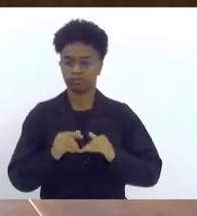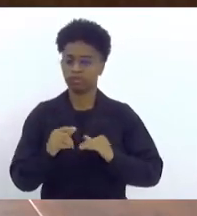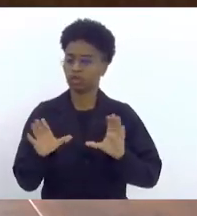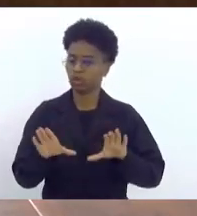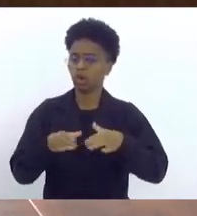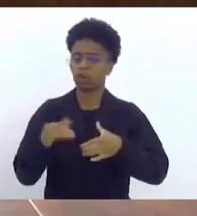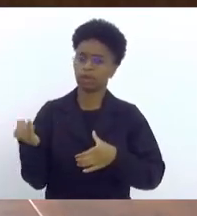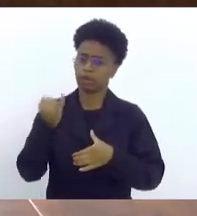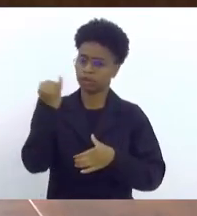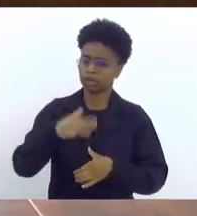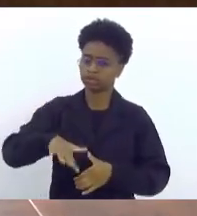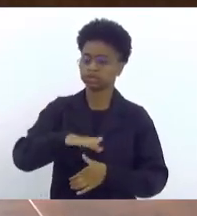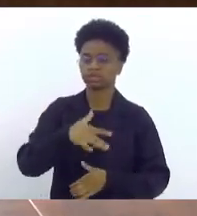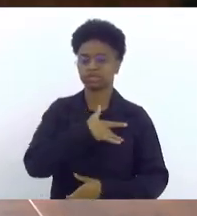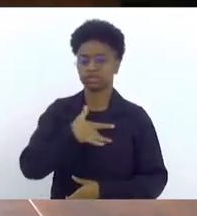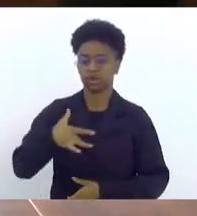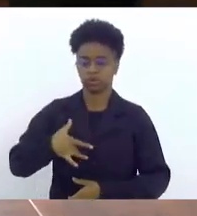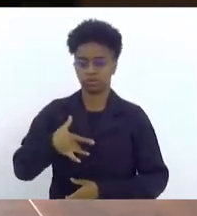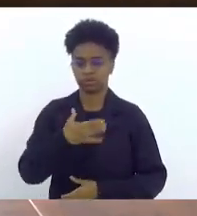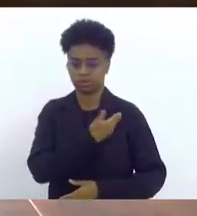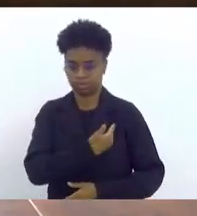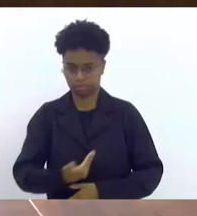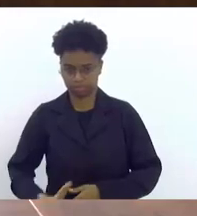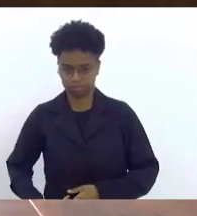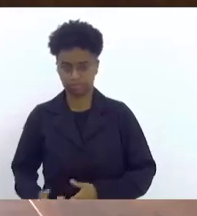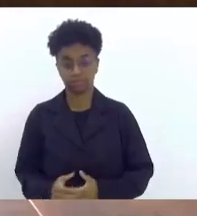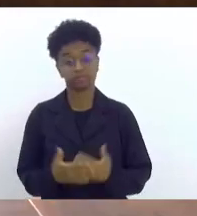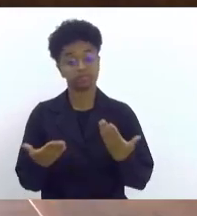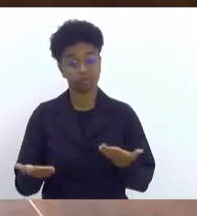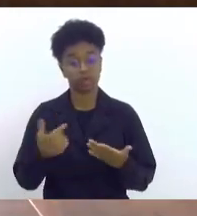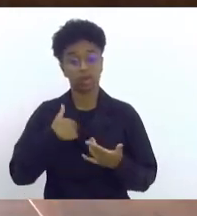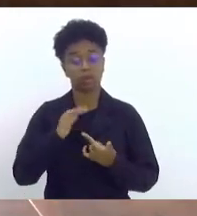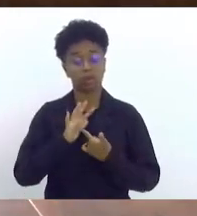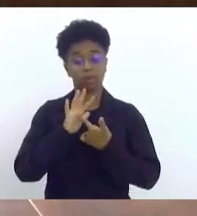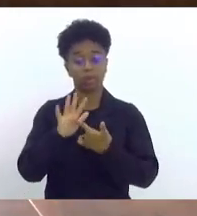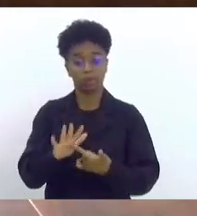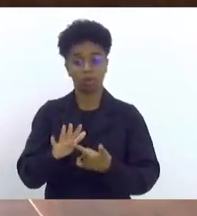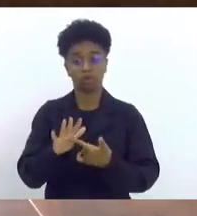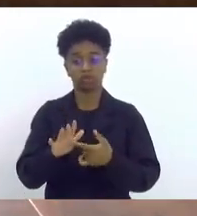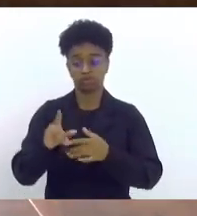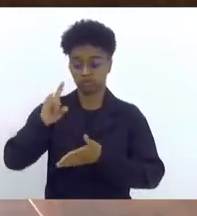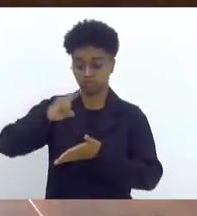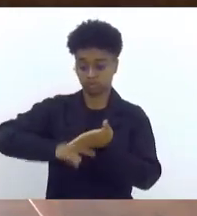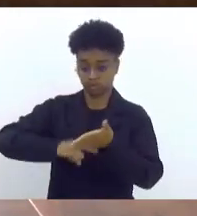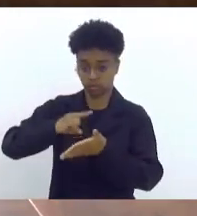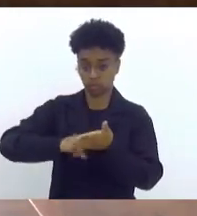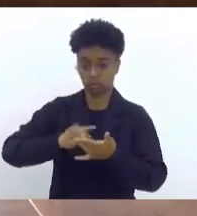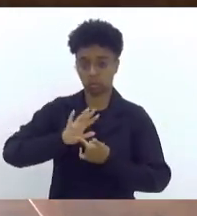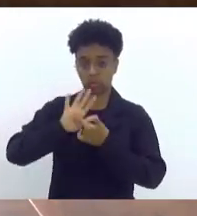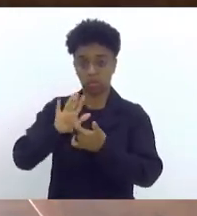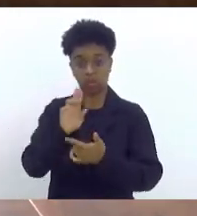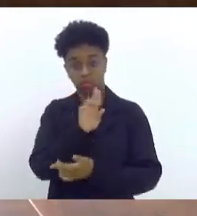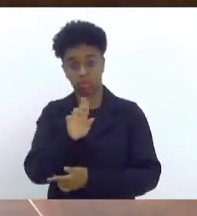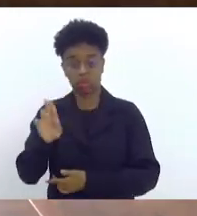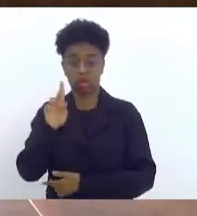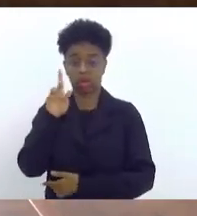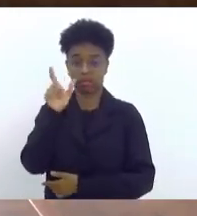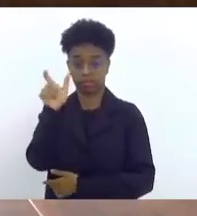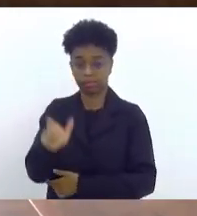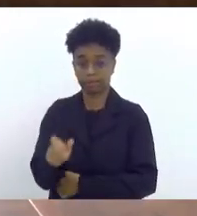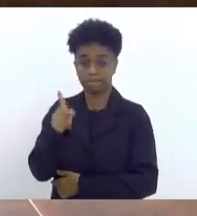para a nossa saúde pública. E aí eu trago aqui, a nomeação do Pedro de Jesus, que é um